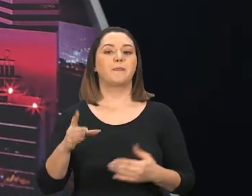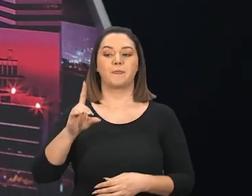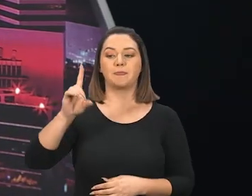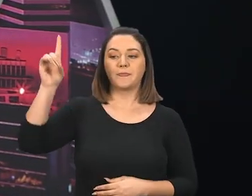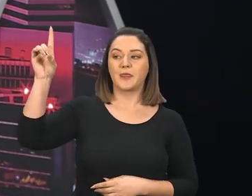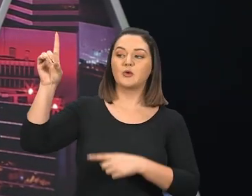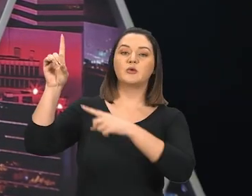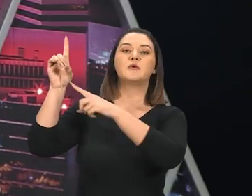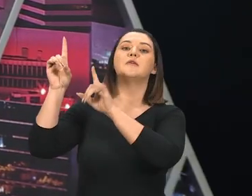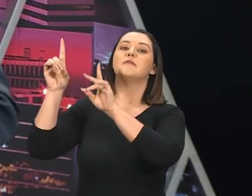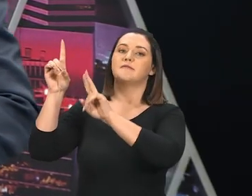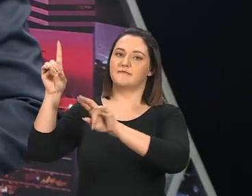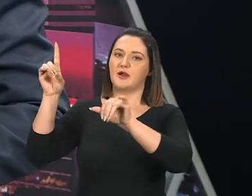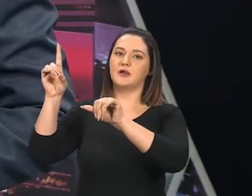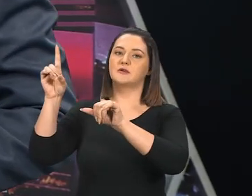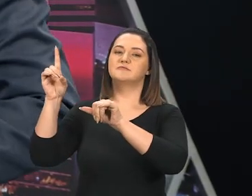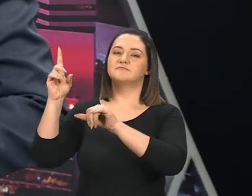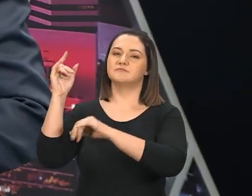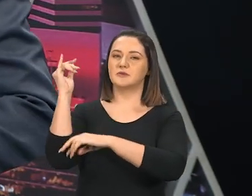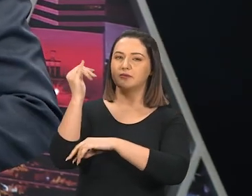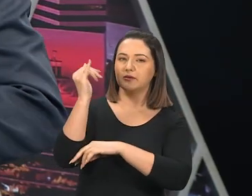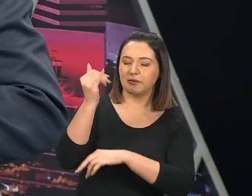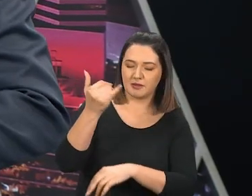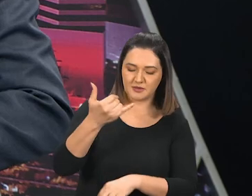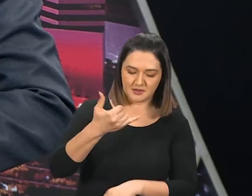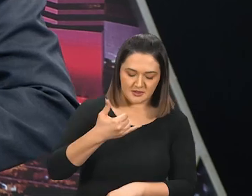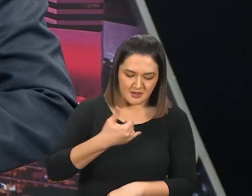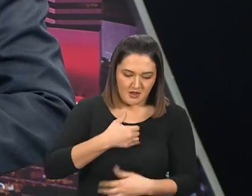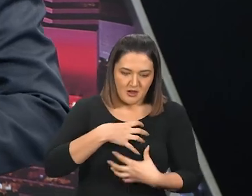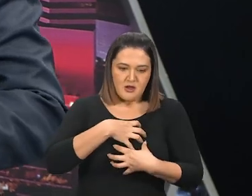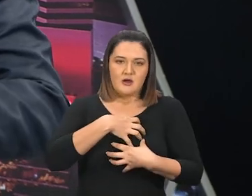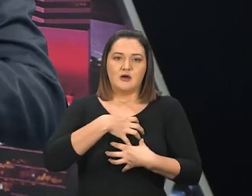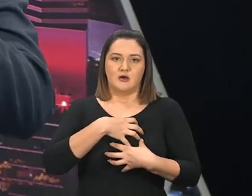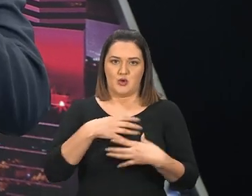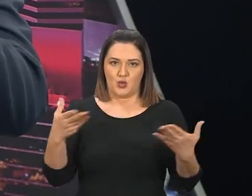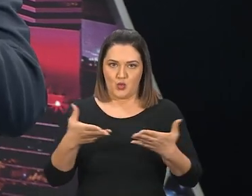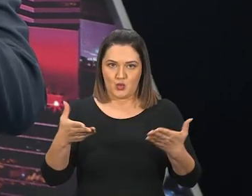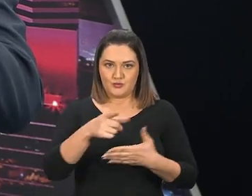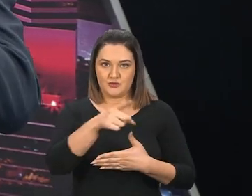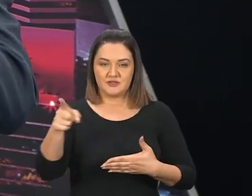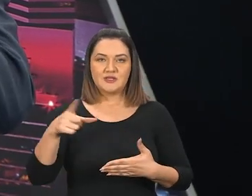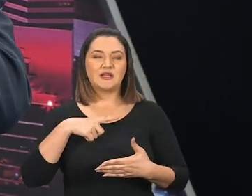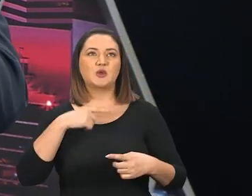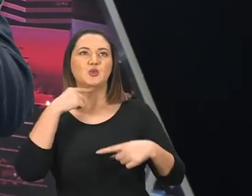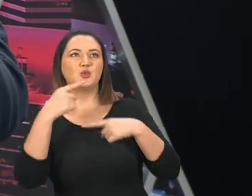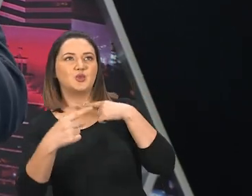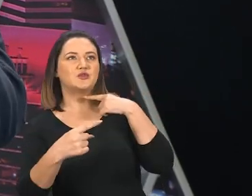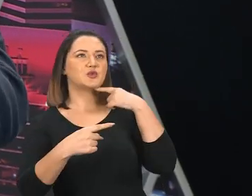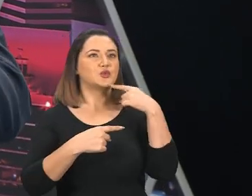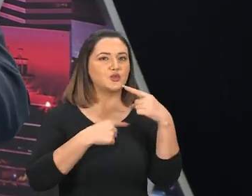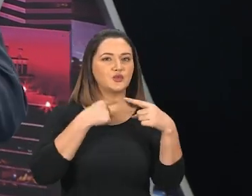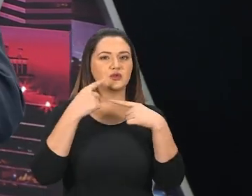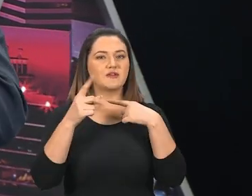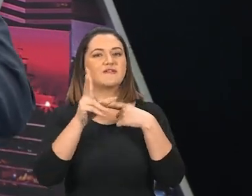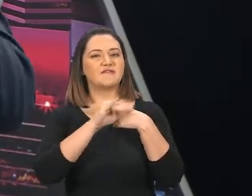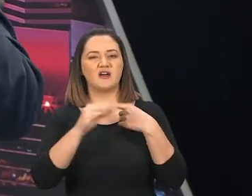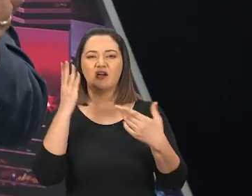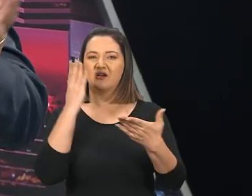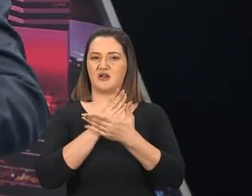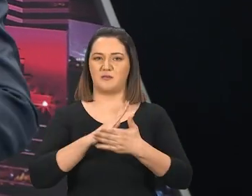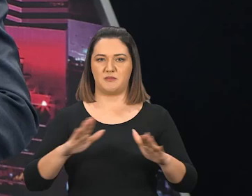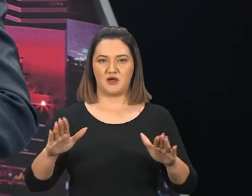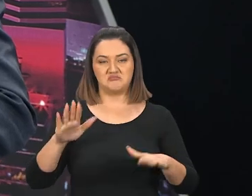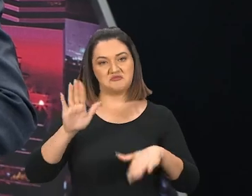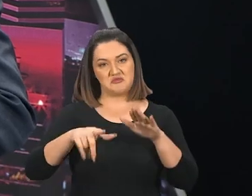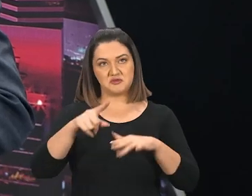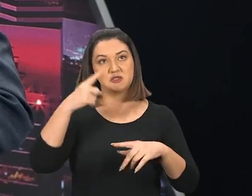Hoje, Deus vai falar fortemente ao seu coração. Hoje, você vai tirar um montão de dúvidas que, porventura, ainda